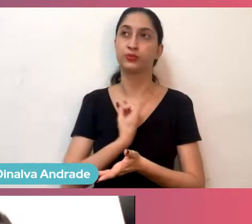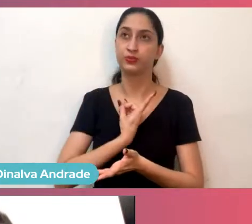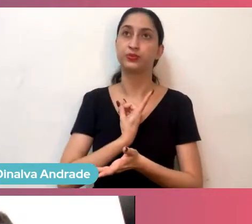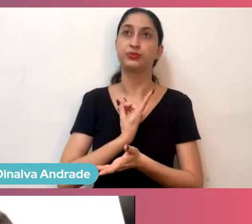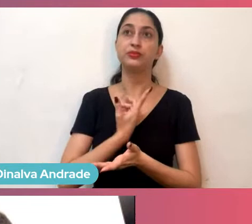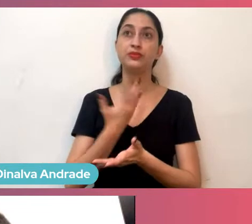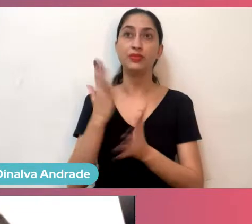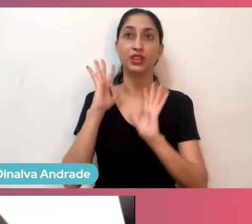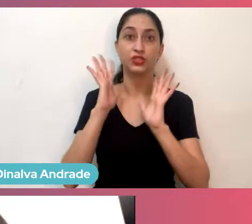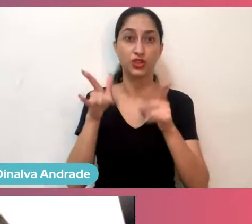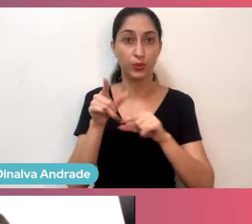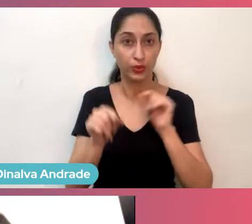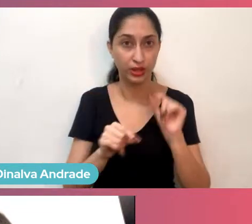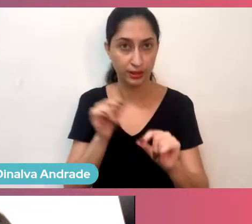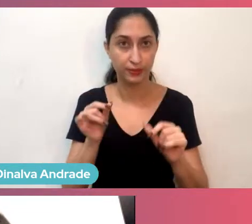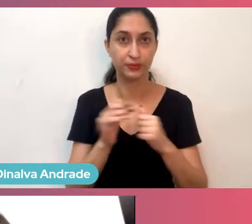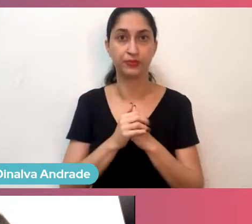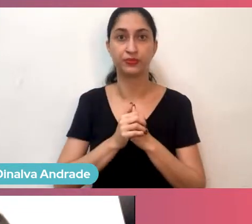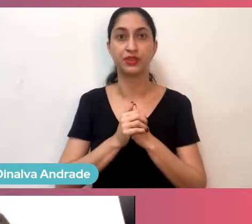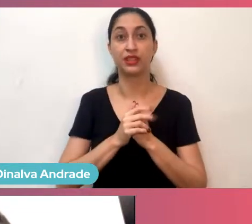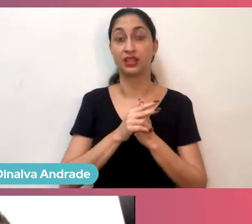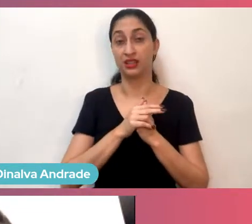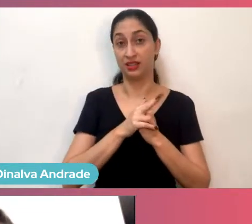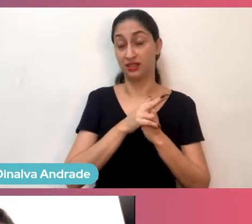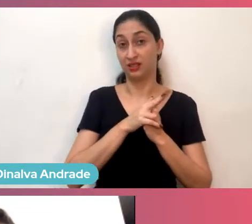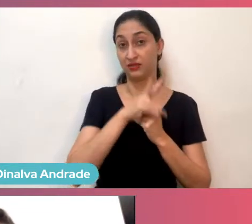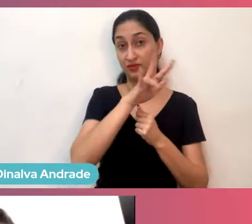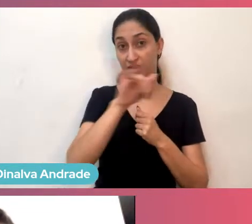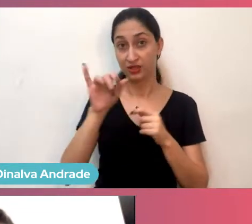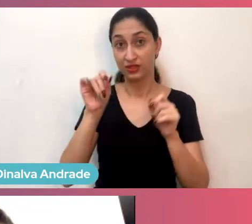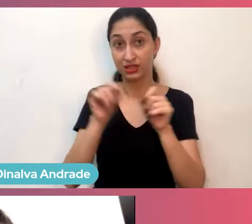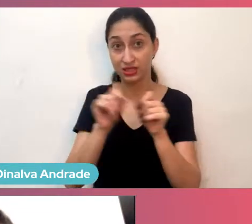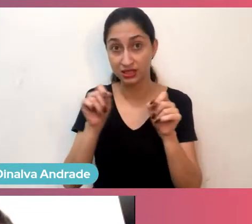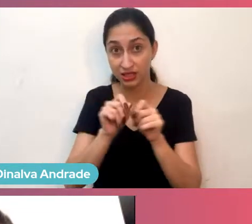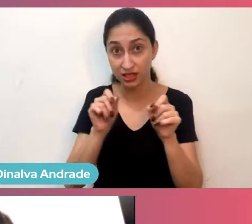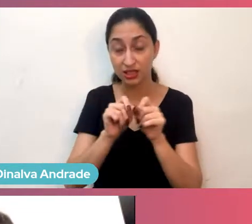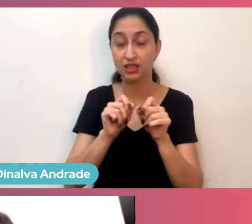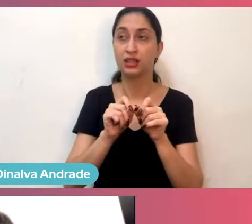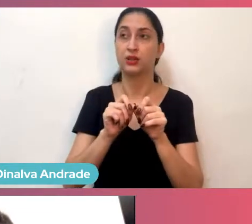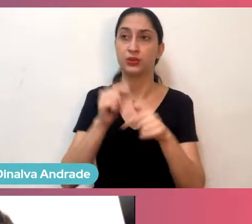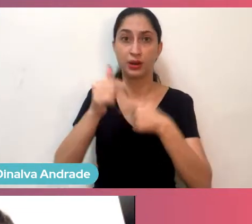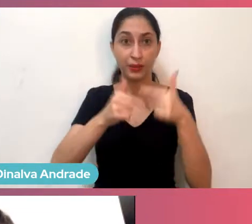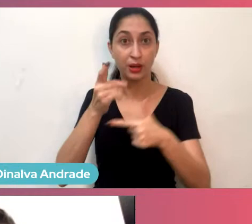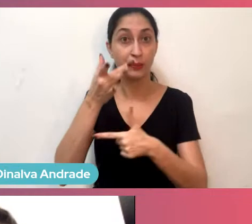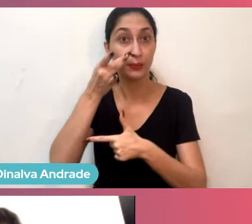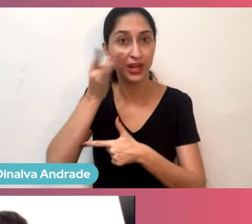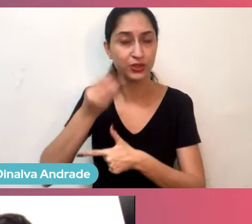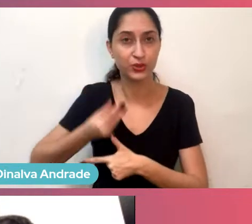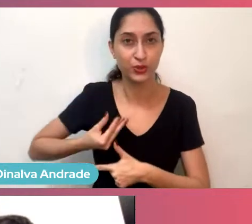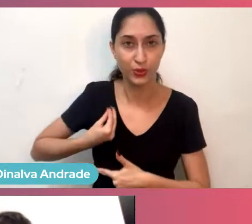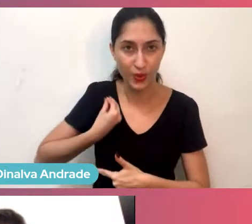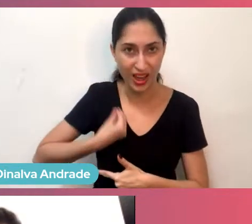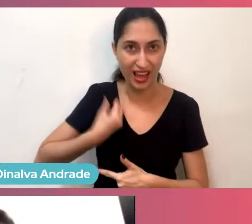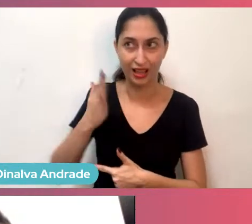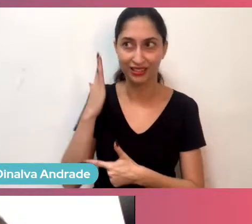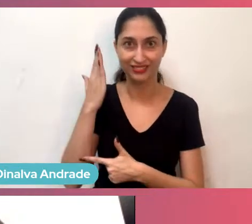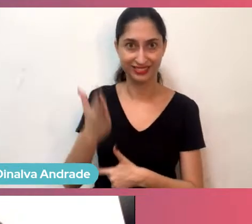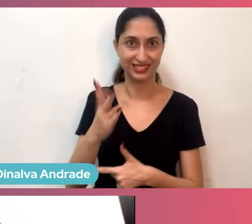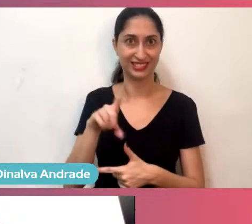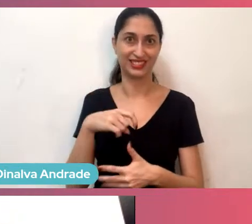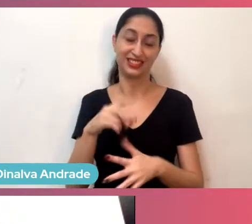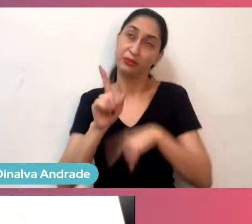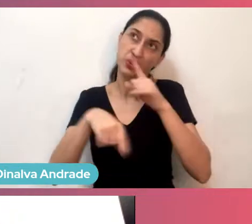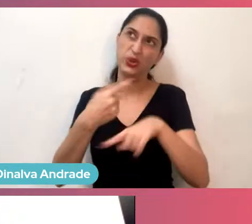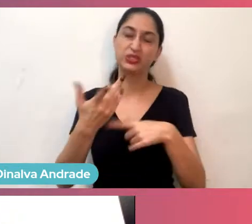primeiros funcionários, nós faremos o onboarding pessoalmente. Talvez depois que a gente cresça um pouco mais do isso, talvez não seja possível, mas